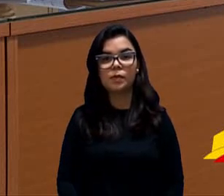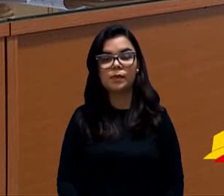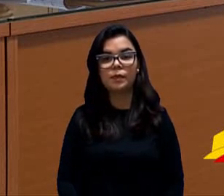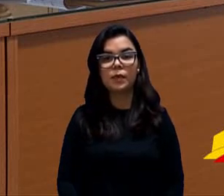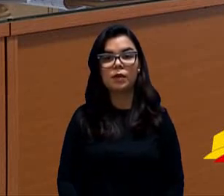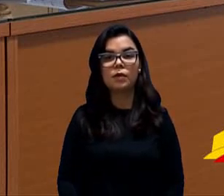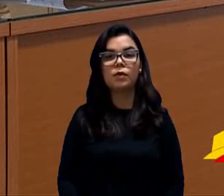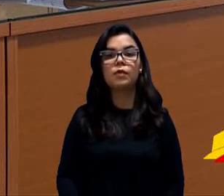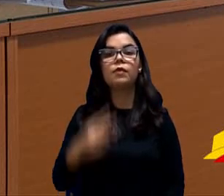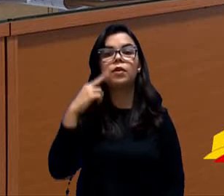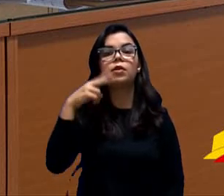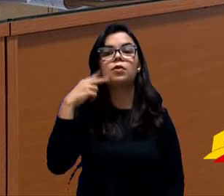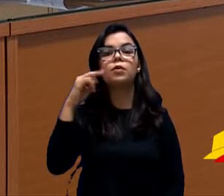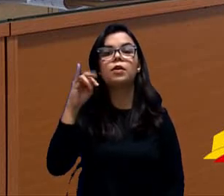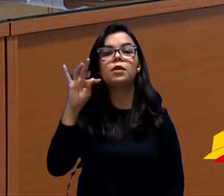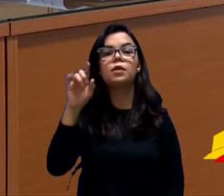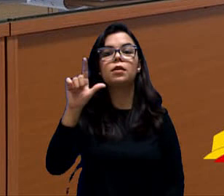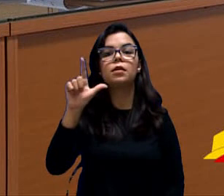Vereador Ítalo.